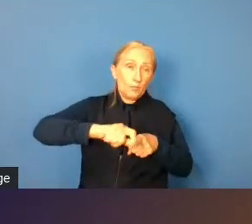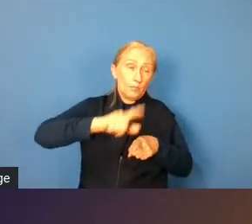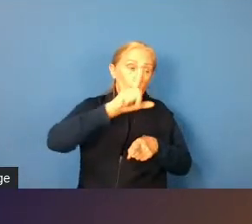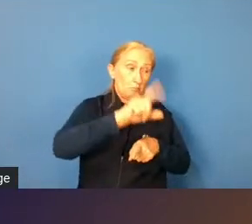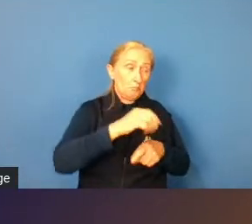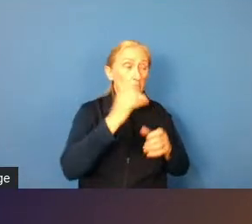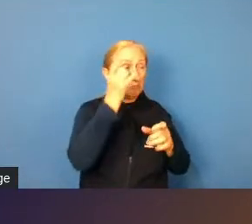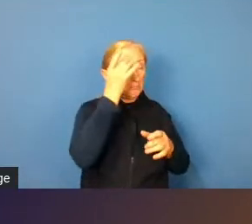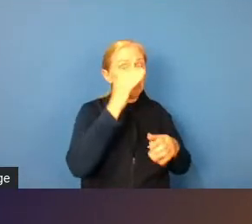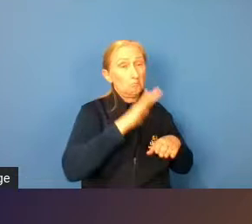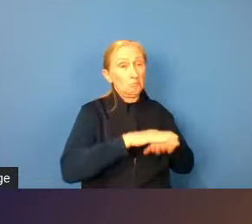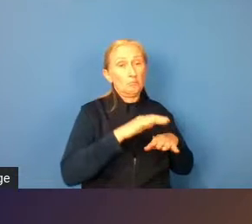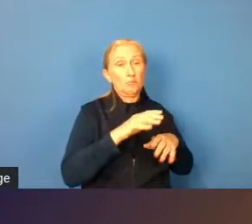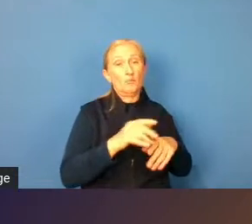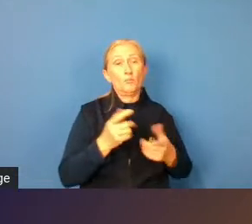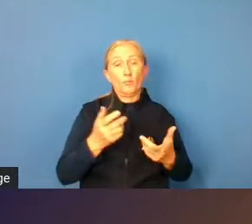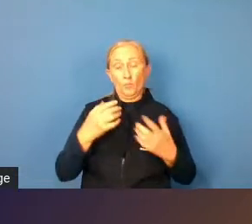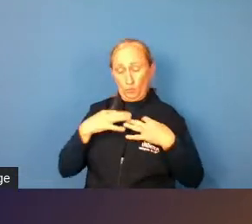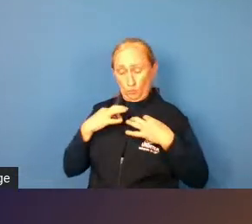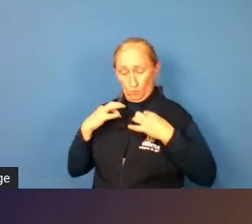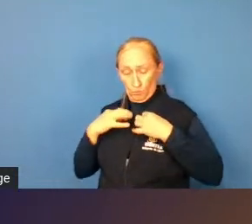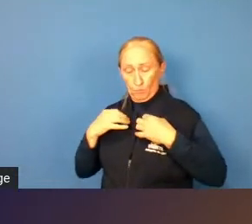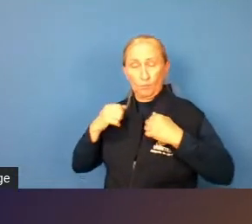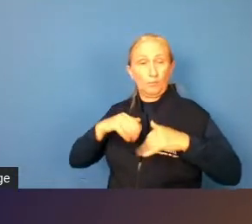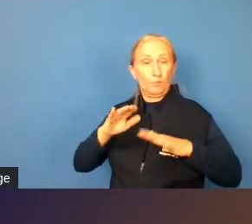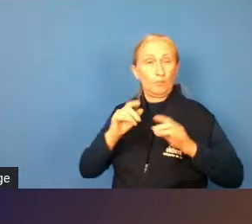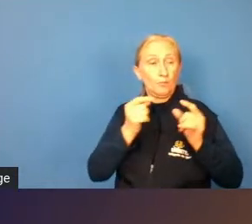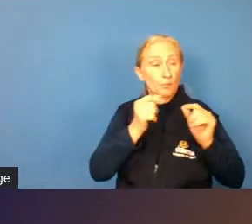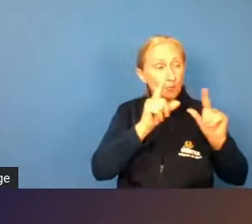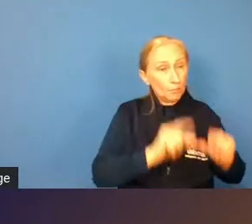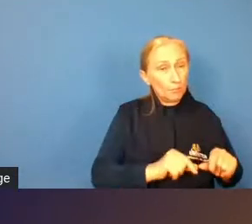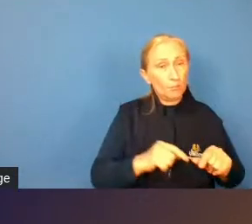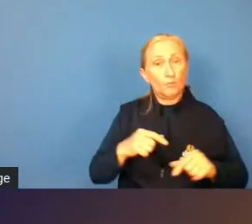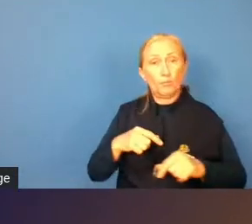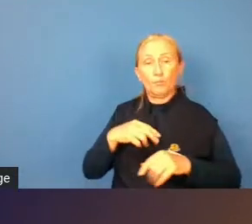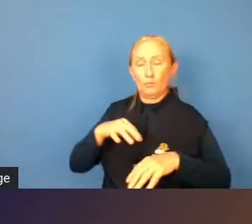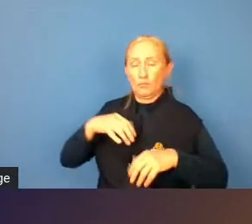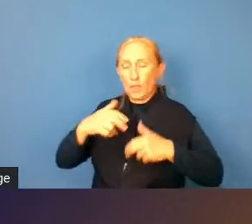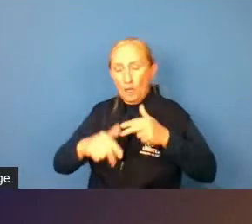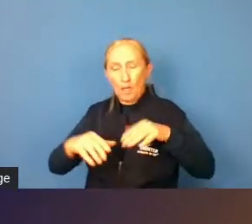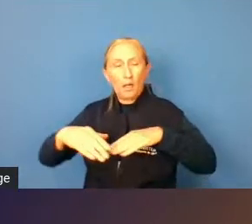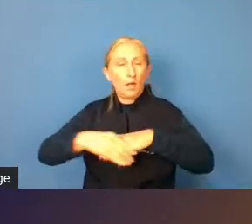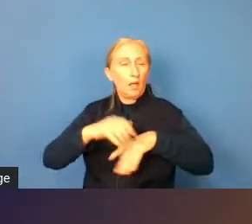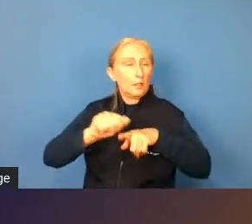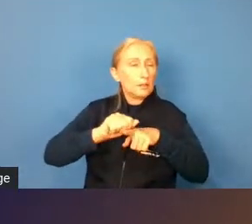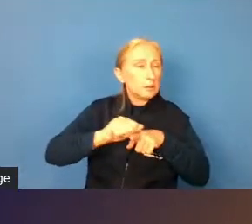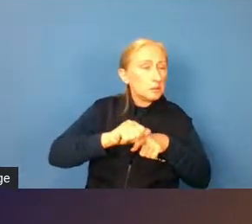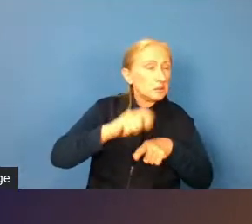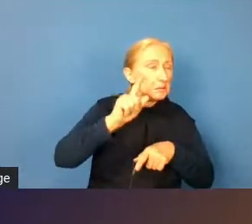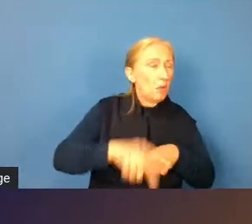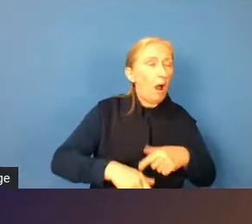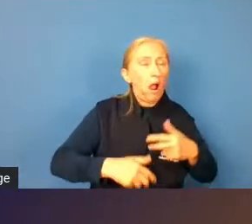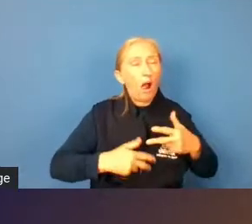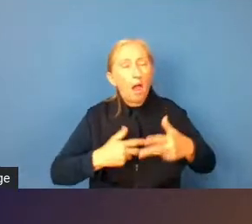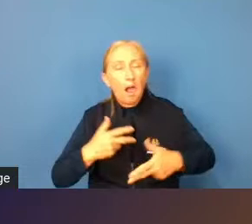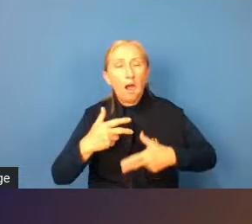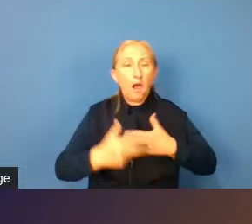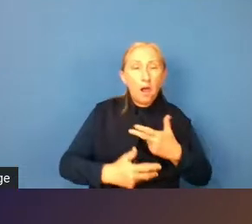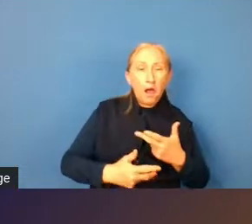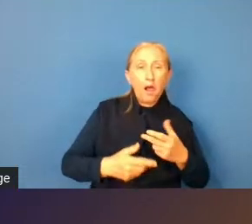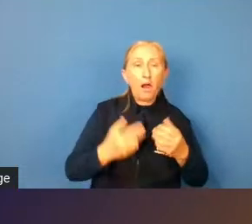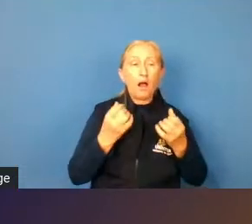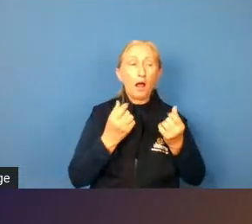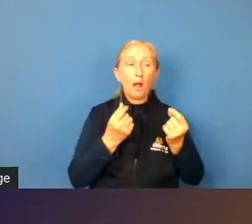acessível um figurino de um hip hop seja mais acessível eu danço de tênis né uma coisa um pouco mais enfim em